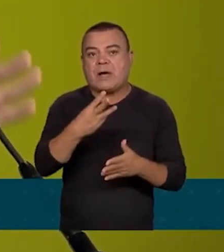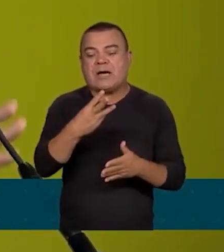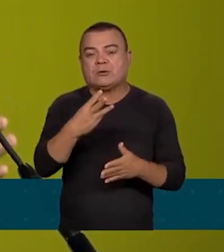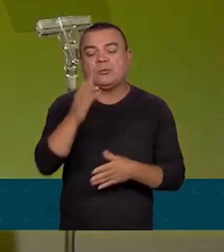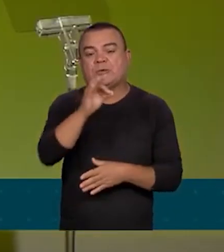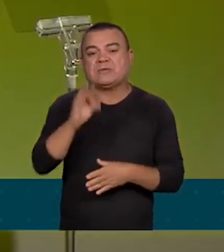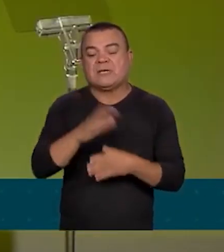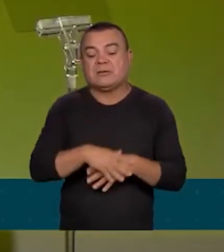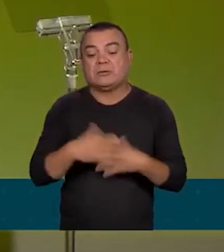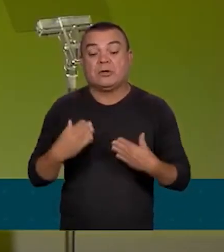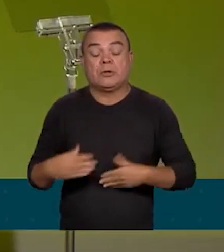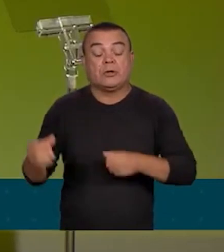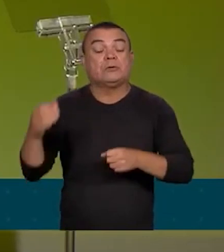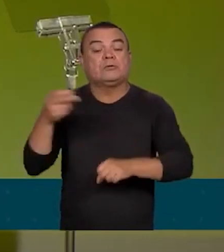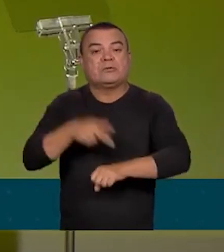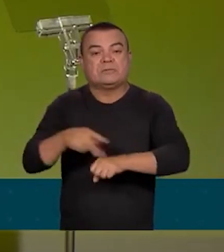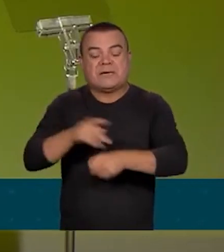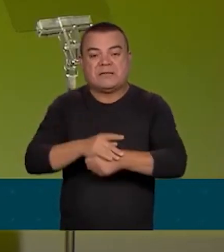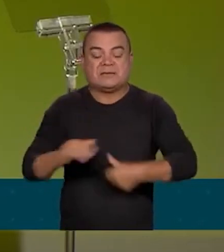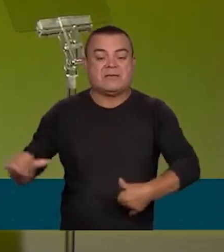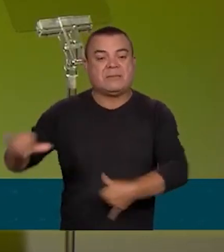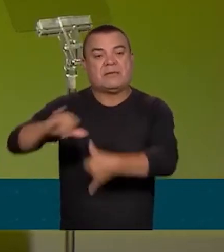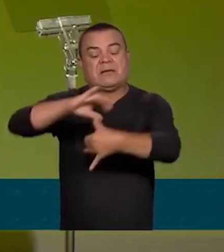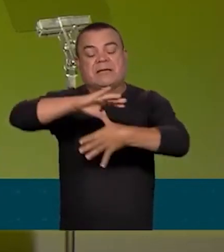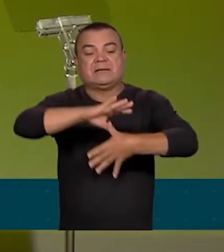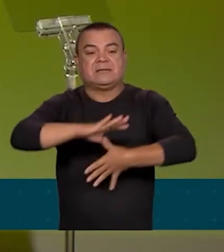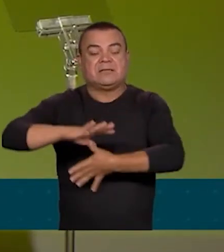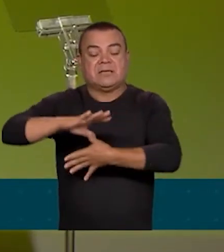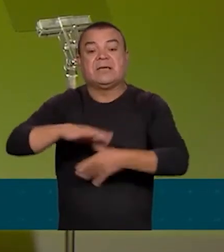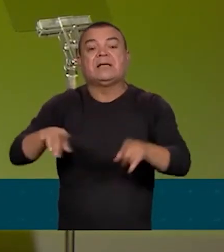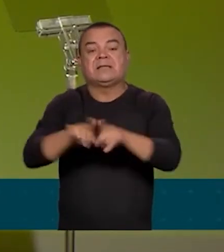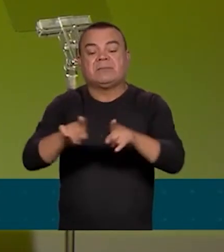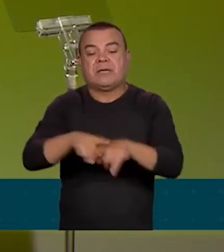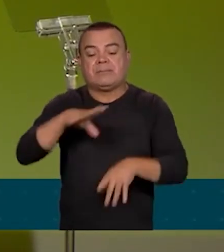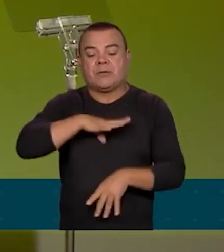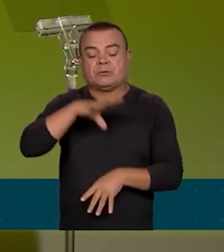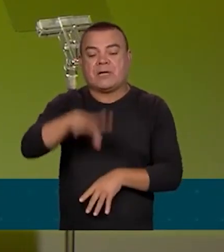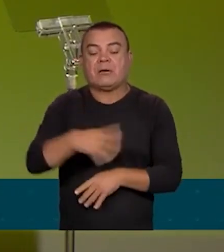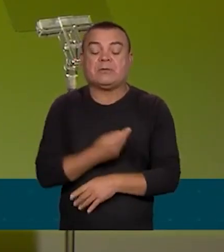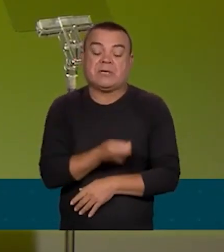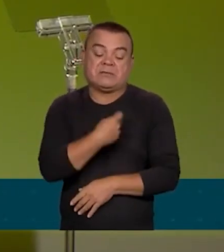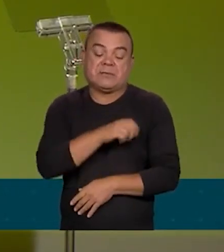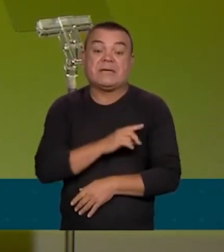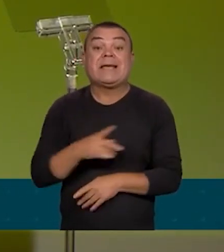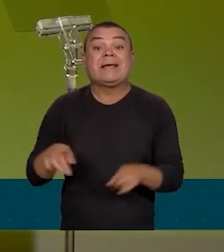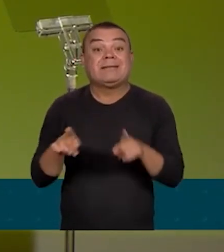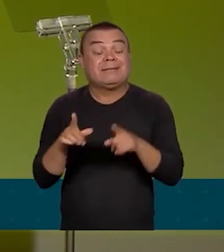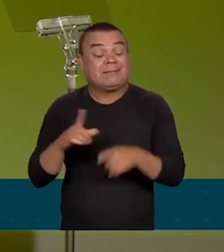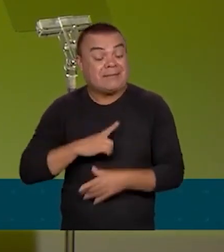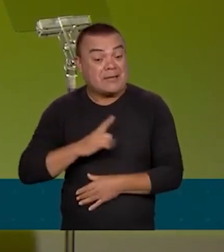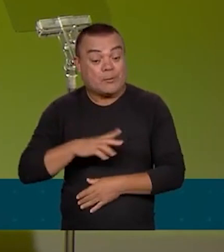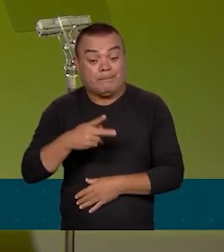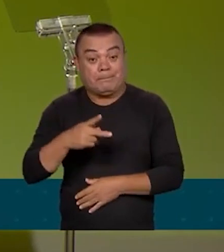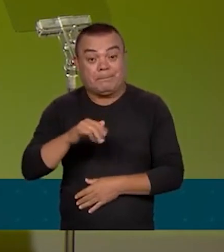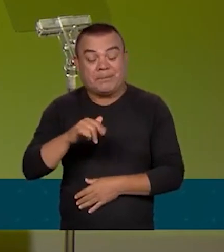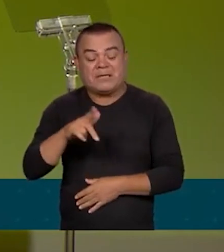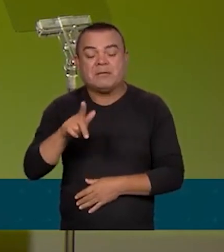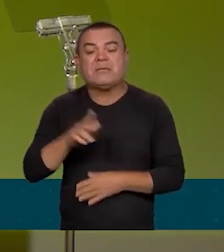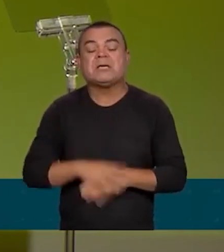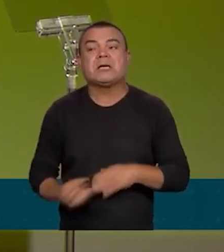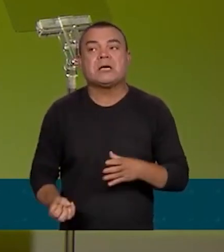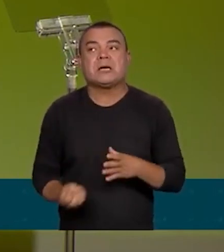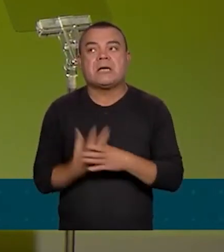congregam a América Latina, além de Portugal e Espanha, tem o PIB criativo, associando vários setores da economia